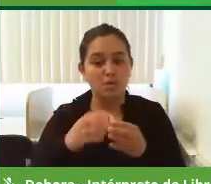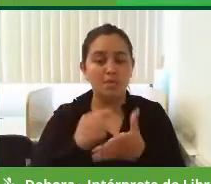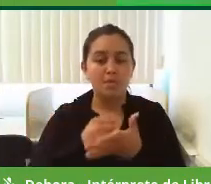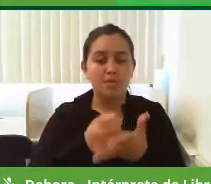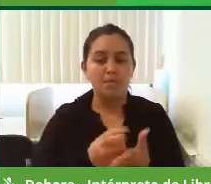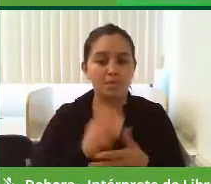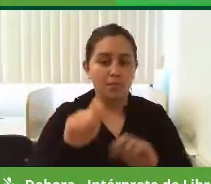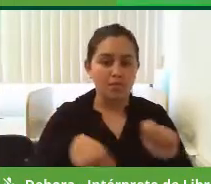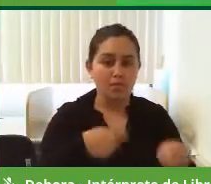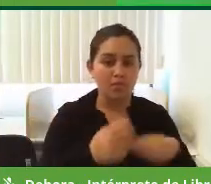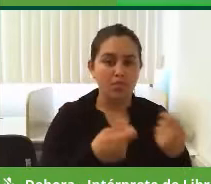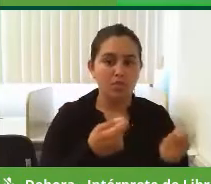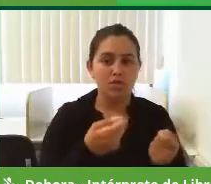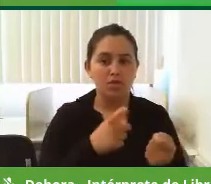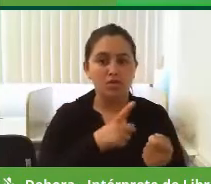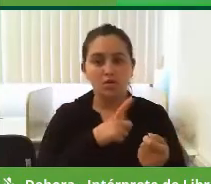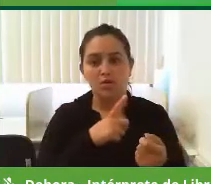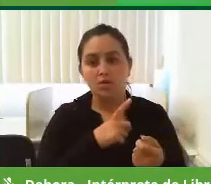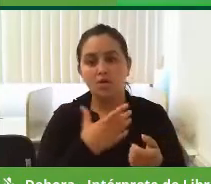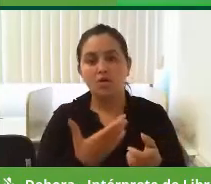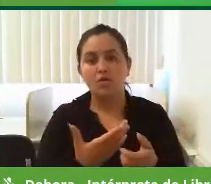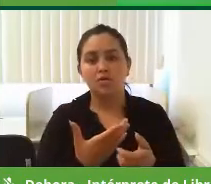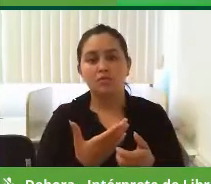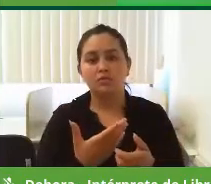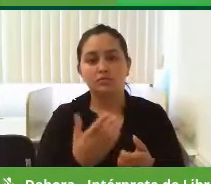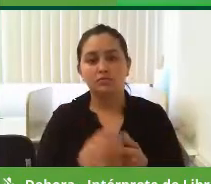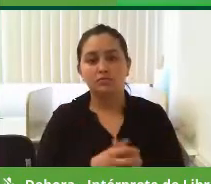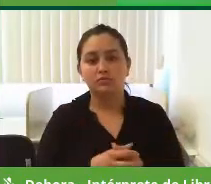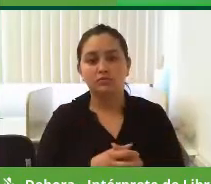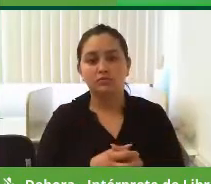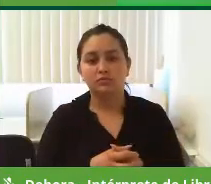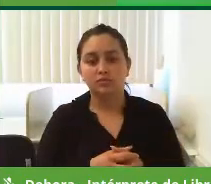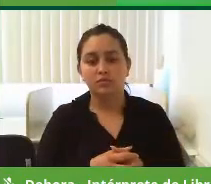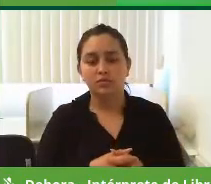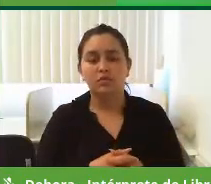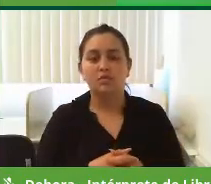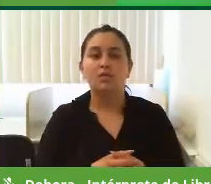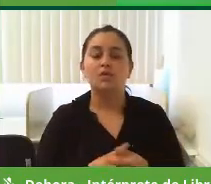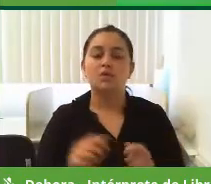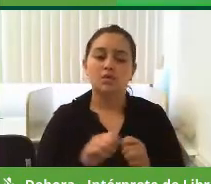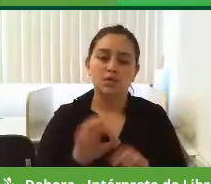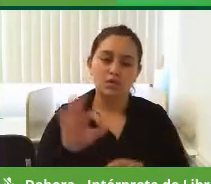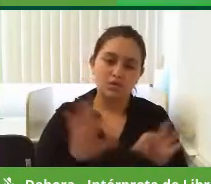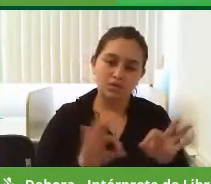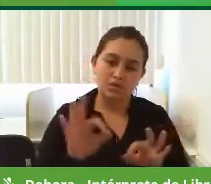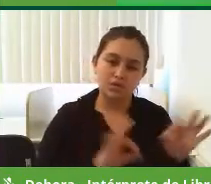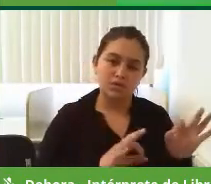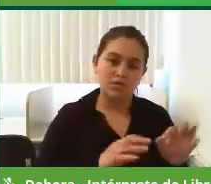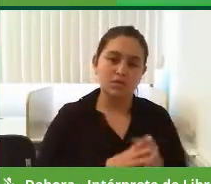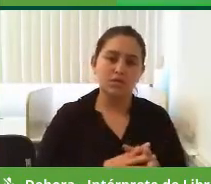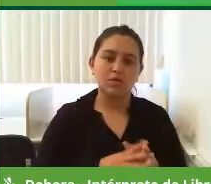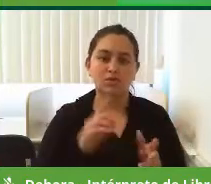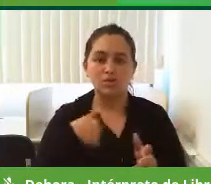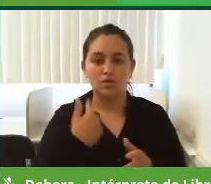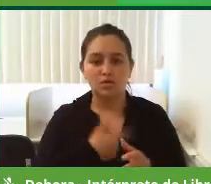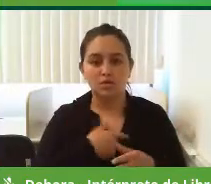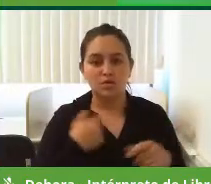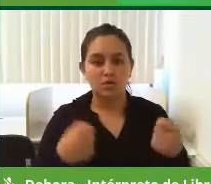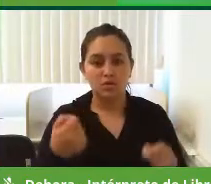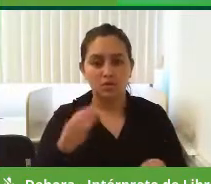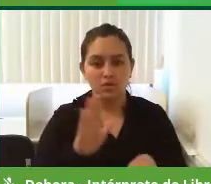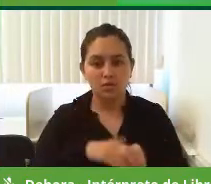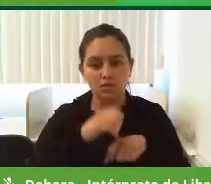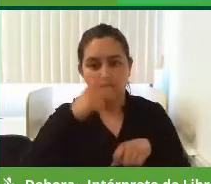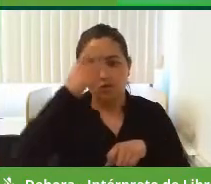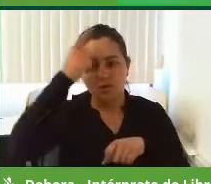nós temos uma avaliação que temos que democratizar a gestão, nós temos que chamar o